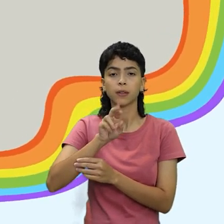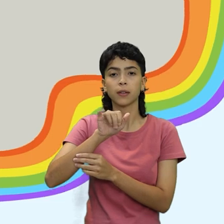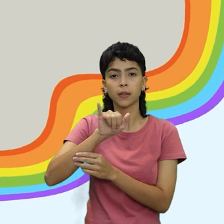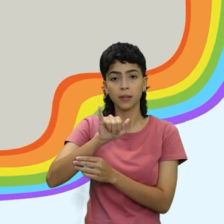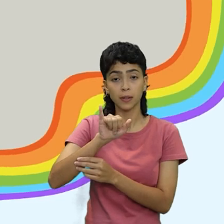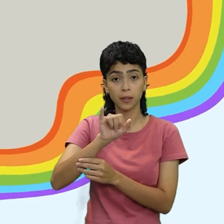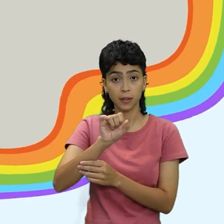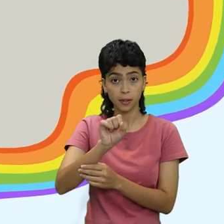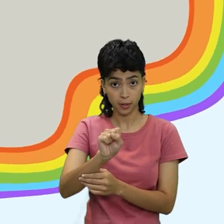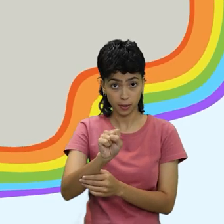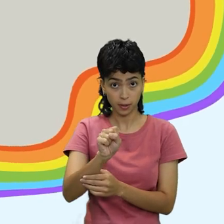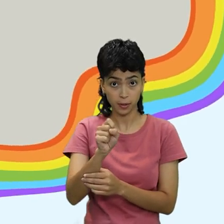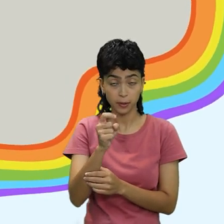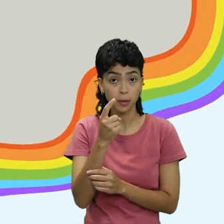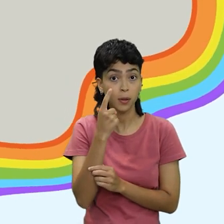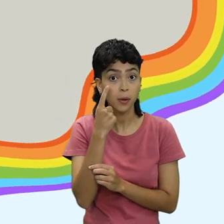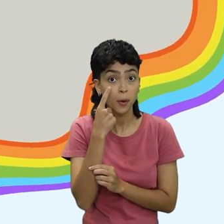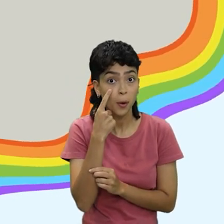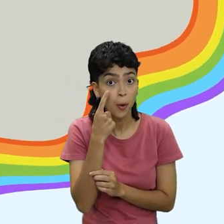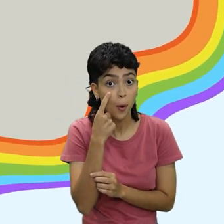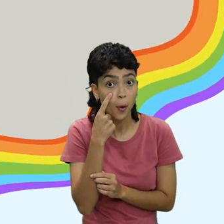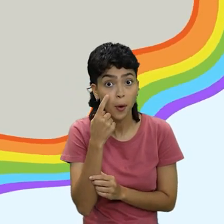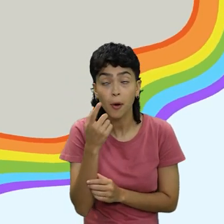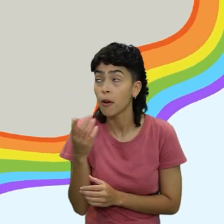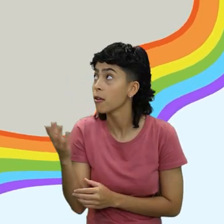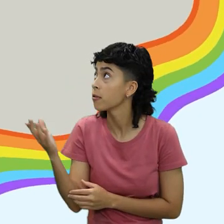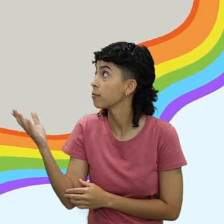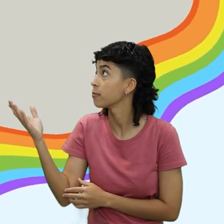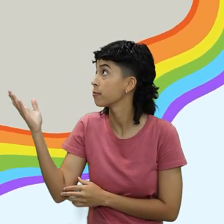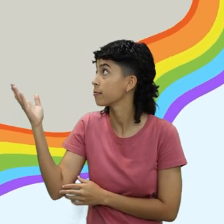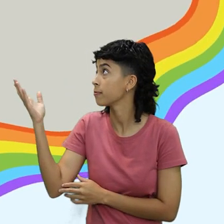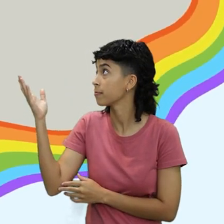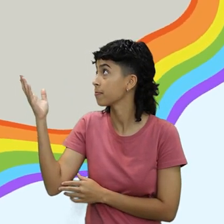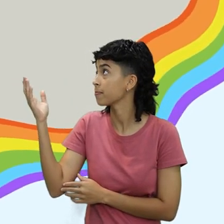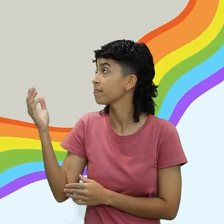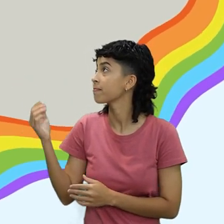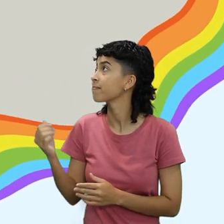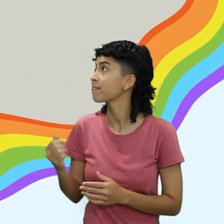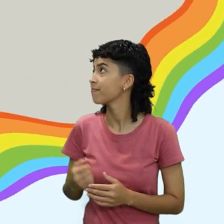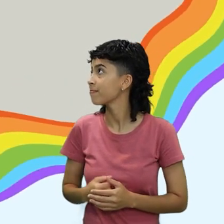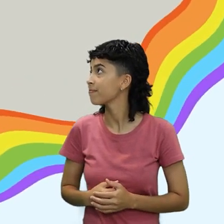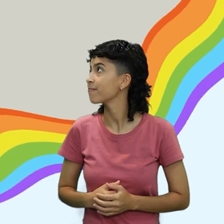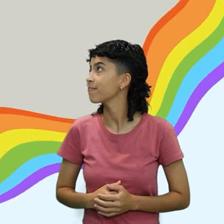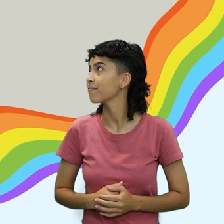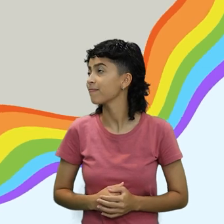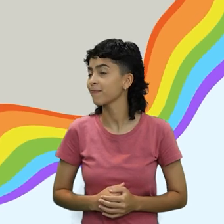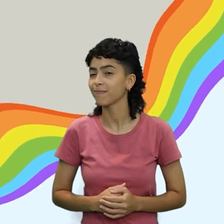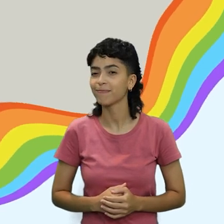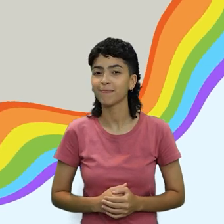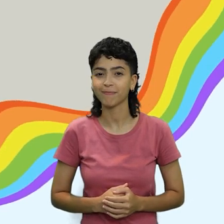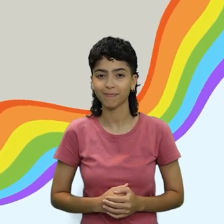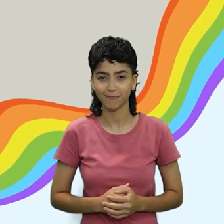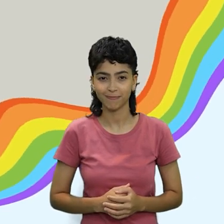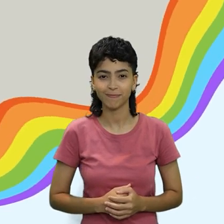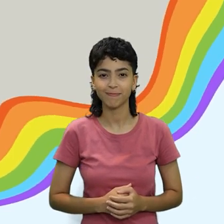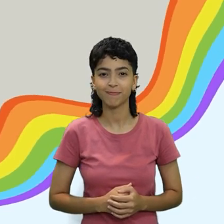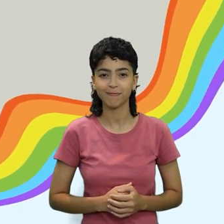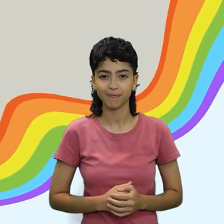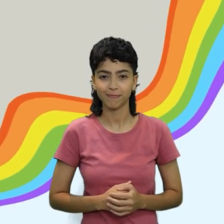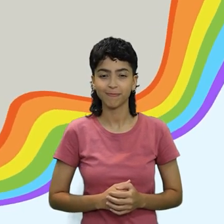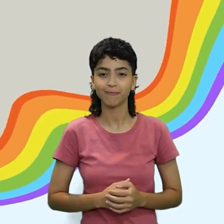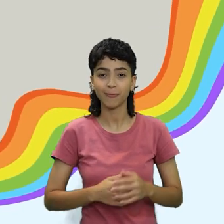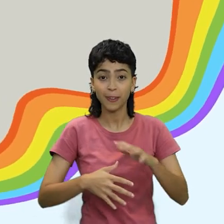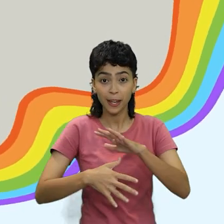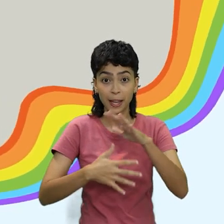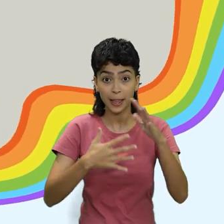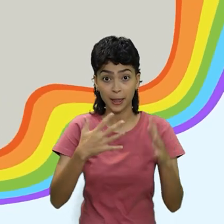-S Arco-íris! Com hífen entre as duas palavras e acento no primeiro i de íris. Repete comigo!